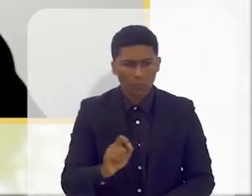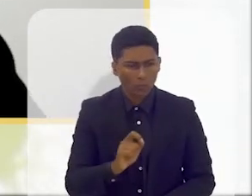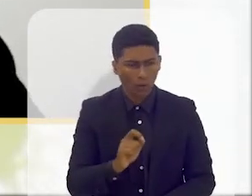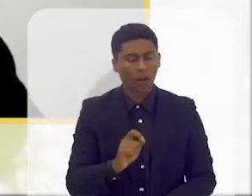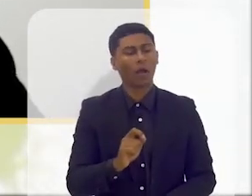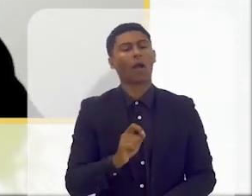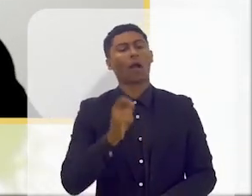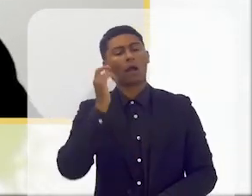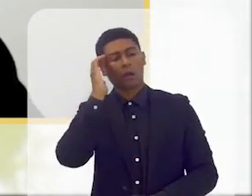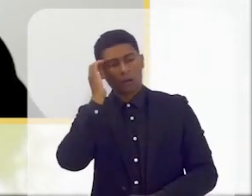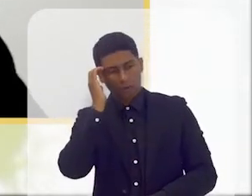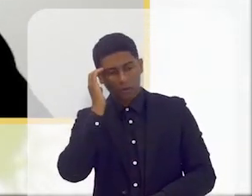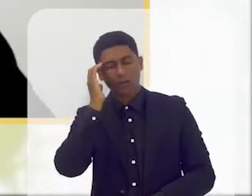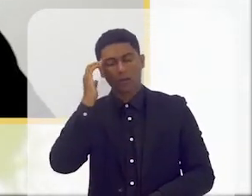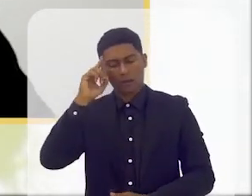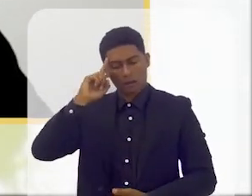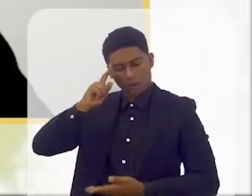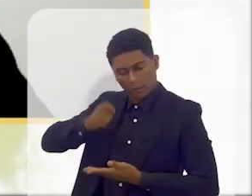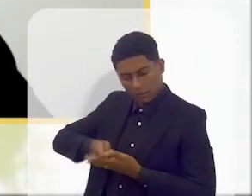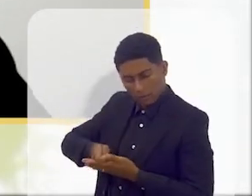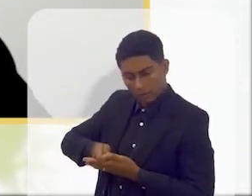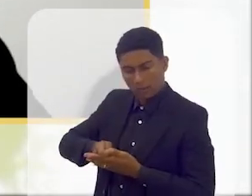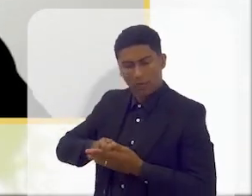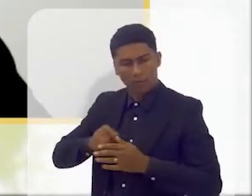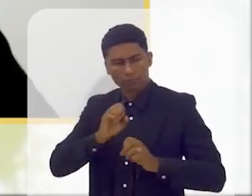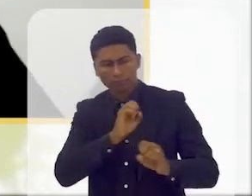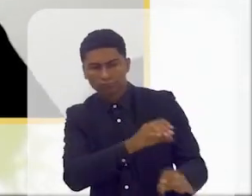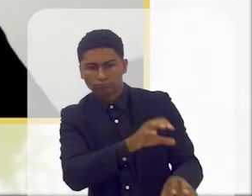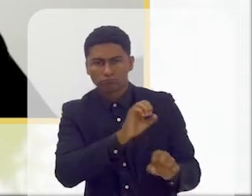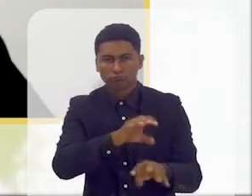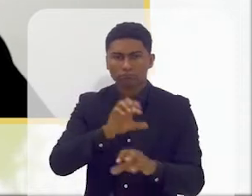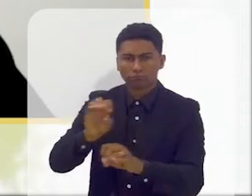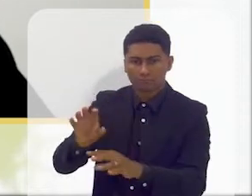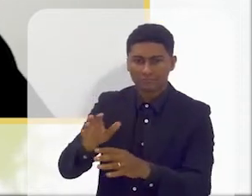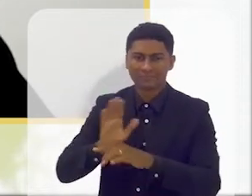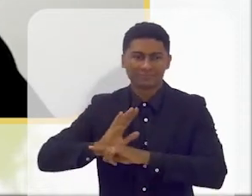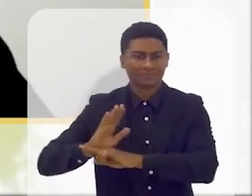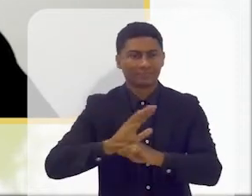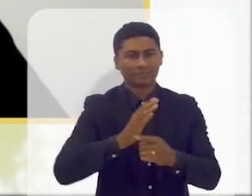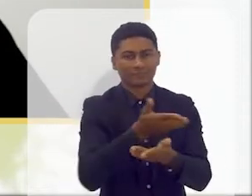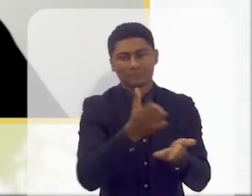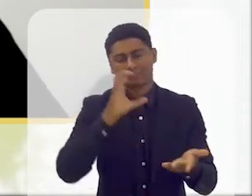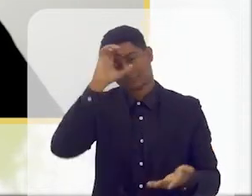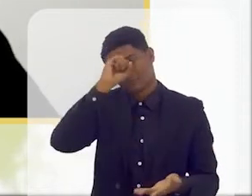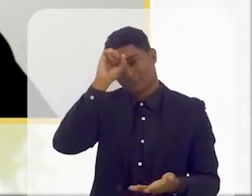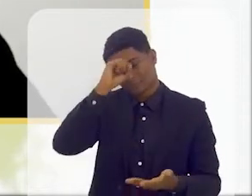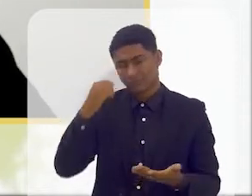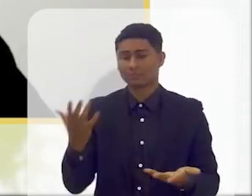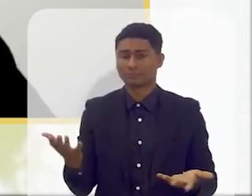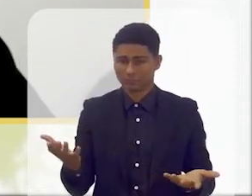possível eu conseguir decidir e tomar decisão sobre a minha aprendizagem, sobre o que eu quero aprender, sobre o que eu quero fazer.